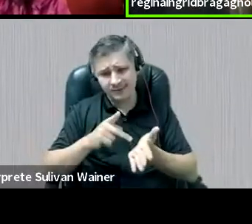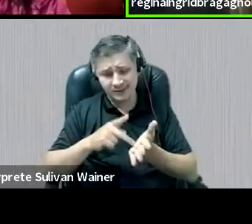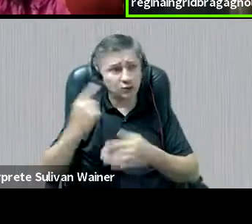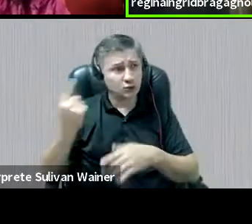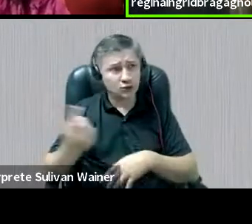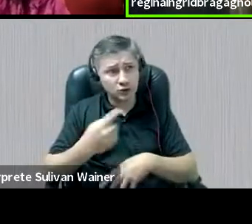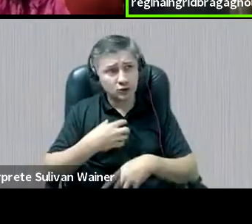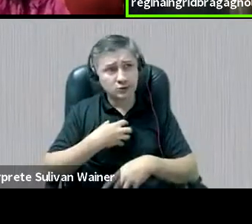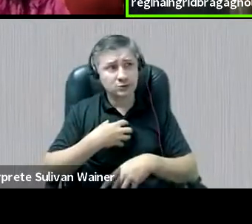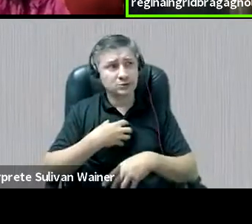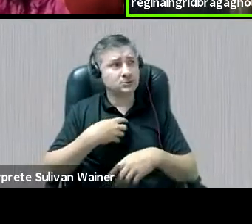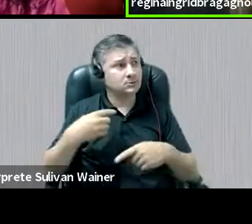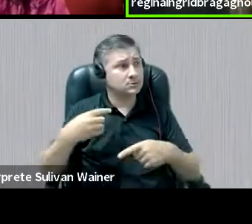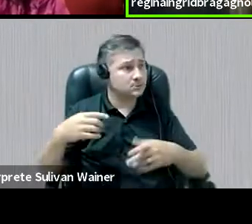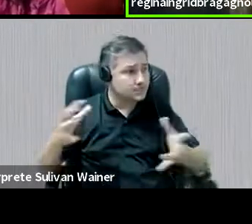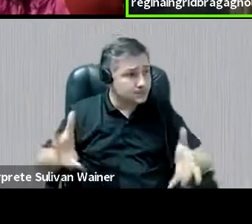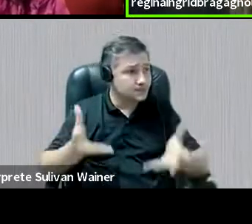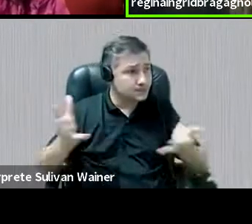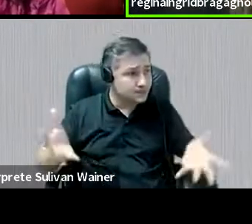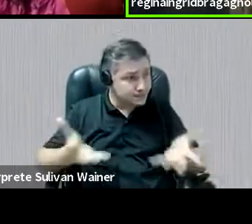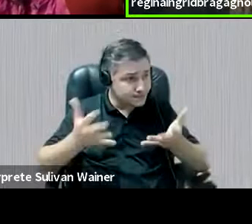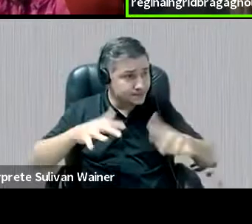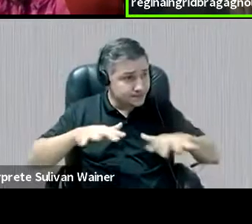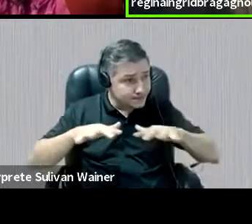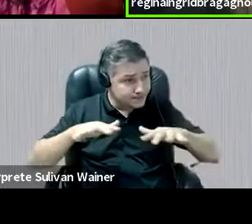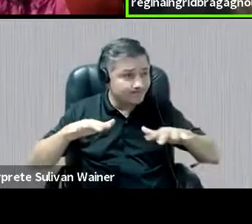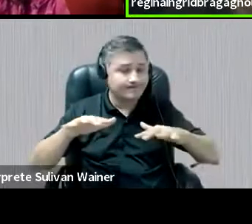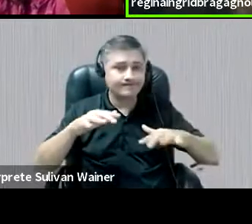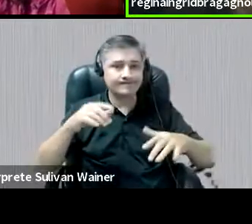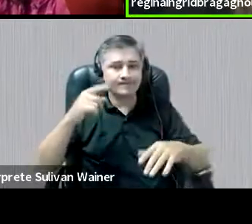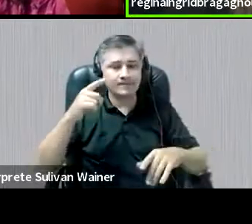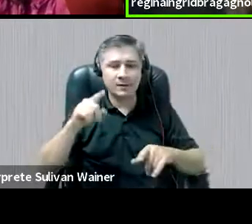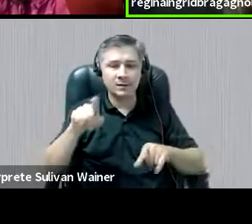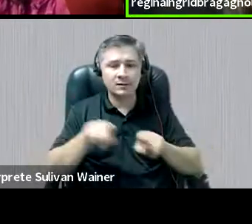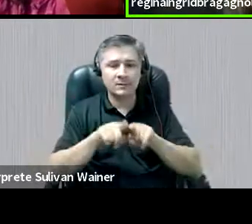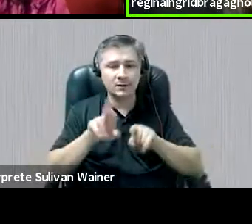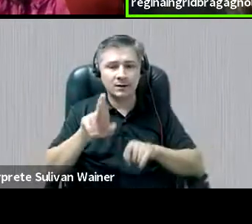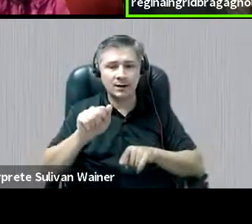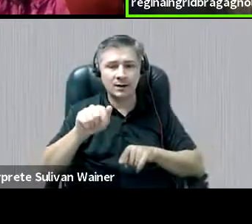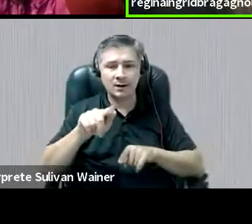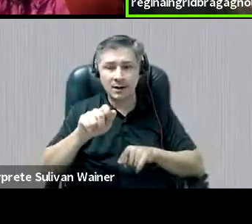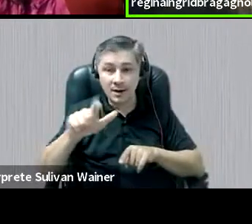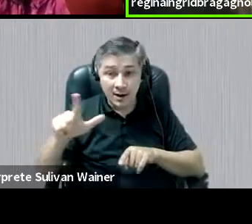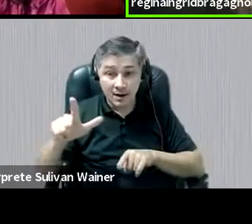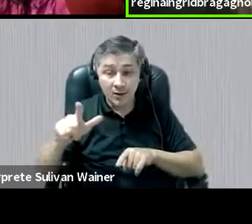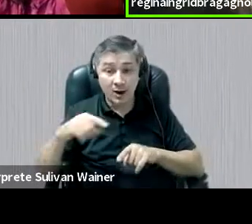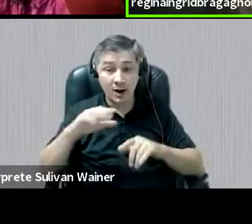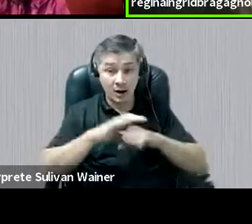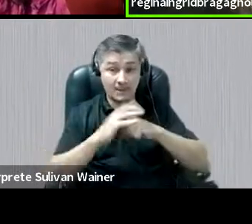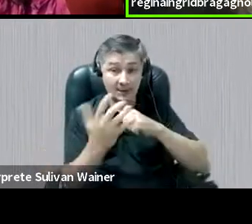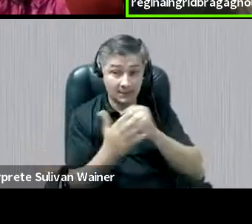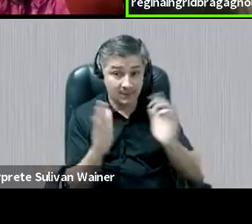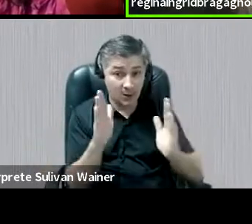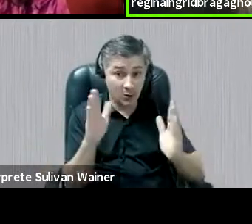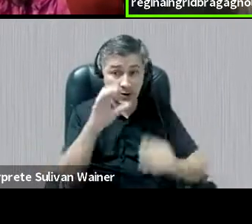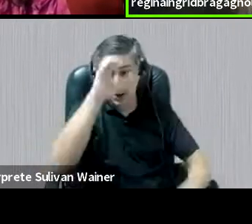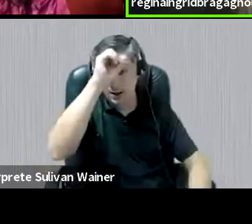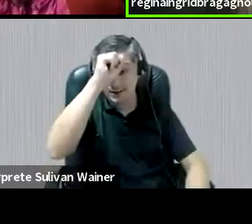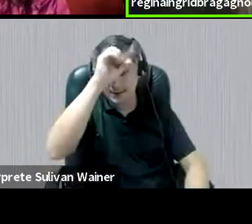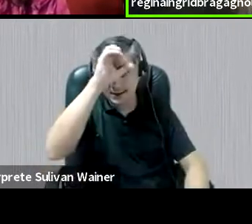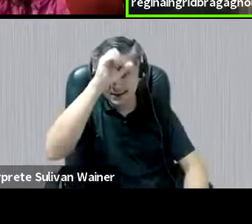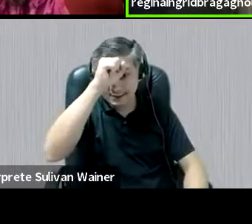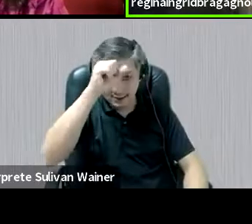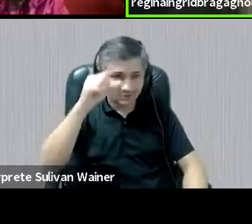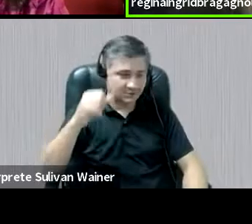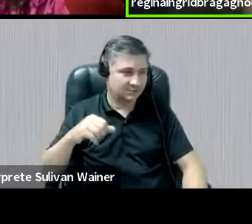mobilizado, e o que a Raquel também comenta, é que temos aprendido com essa pandemia, né, com a